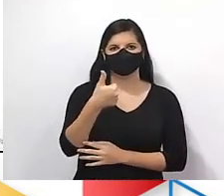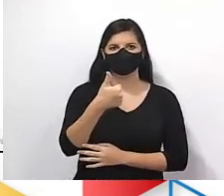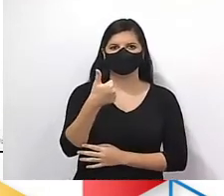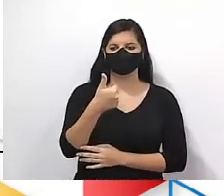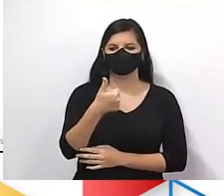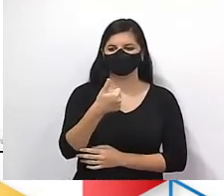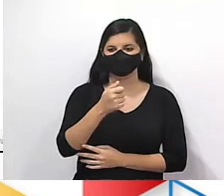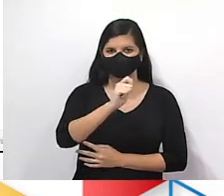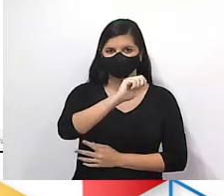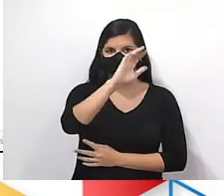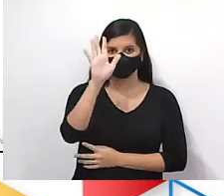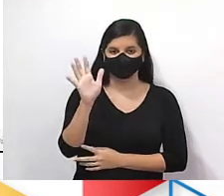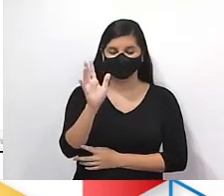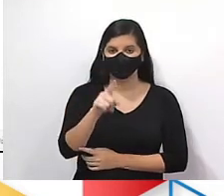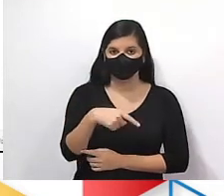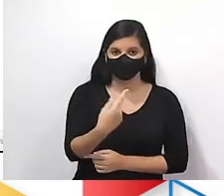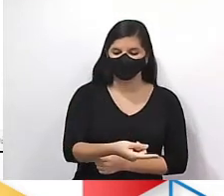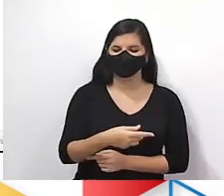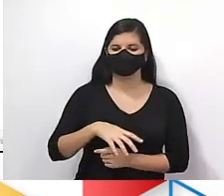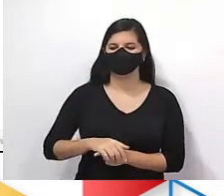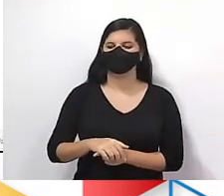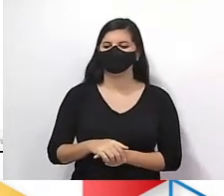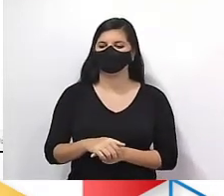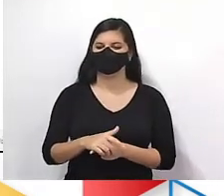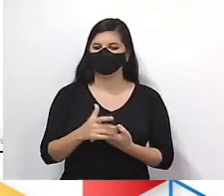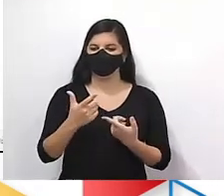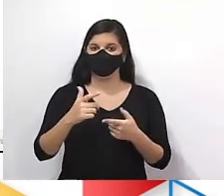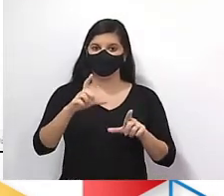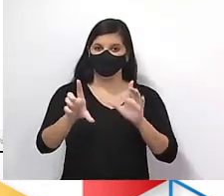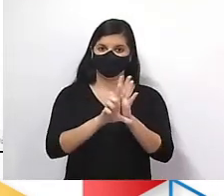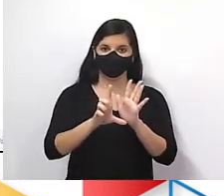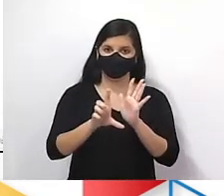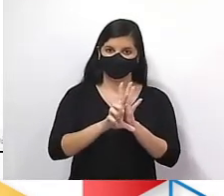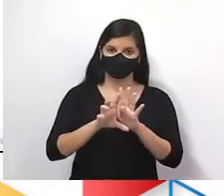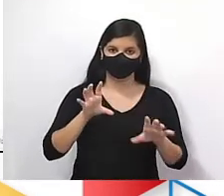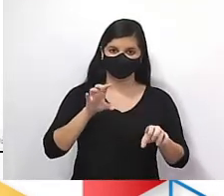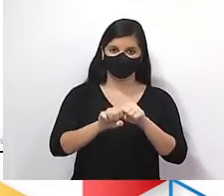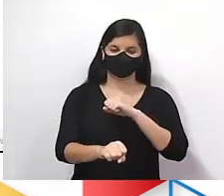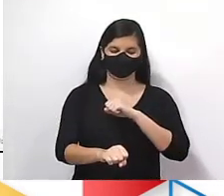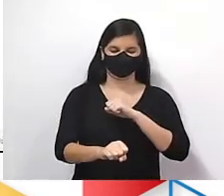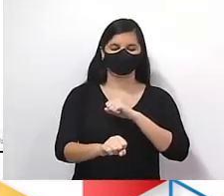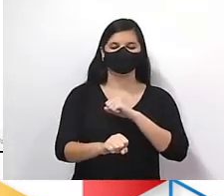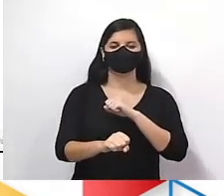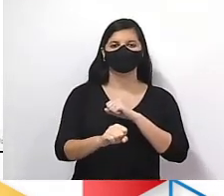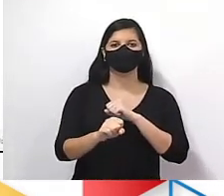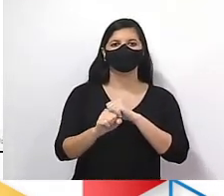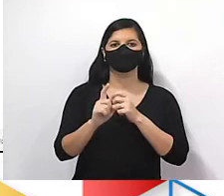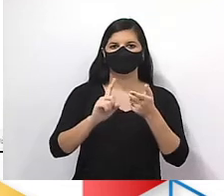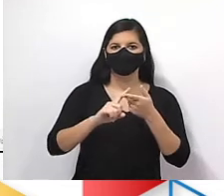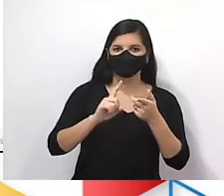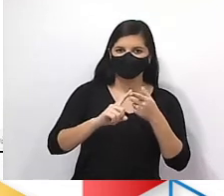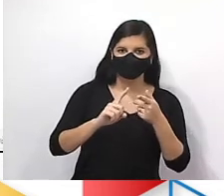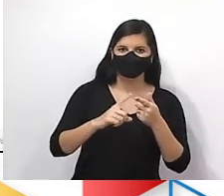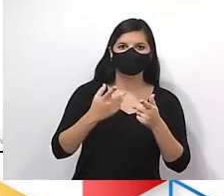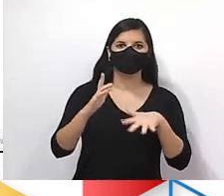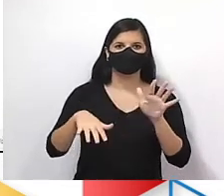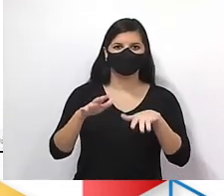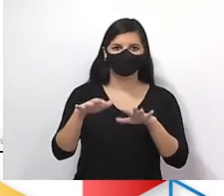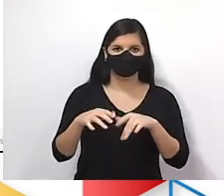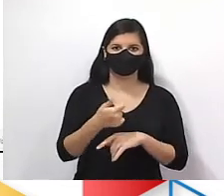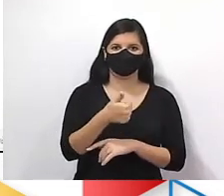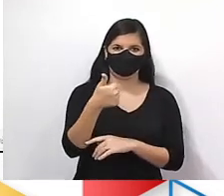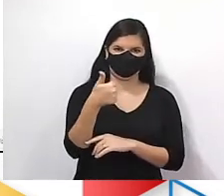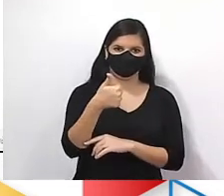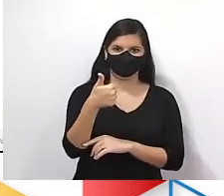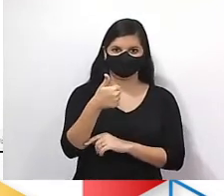Ficou claro? Depois eu vou pra a lei de formação. Então a lei de formação, ela também fica codependente do primeiro